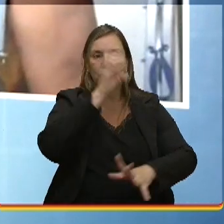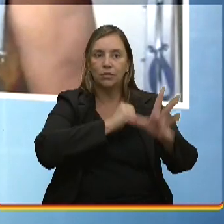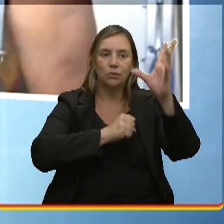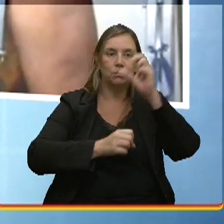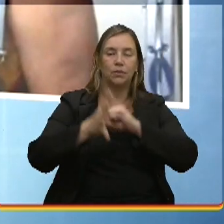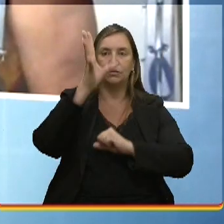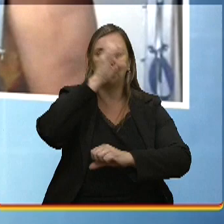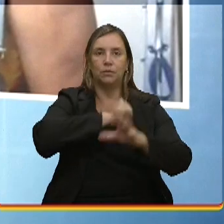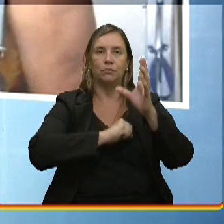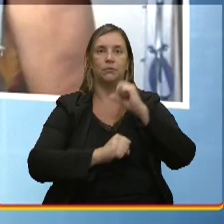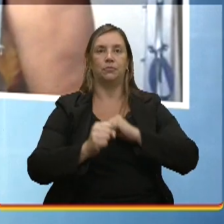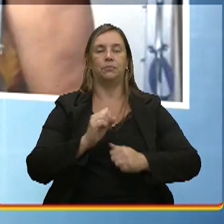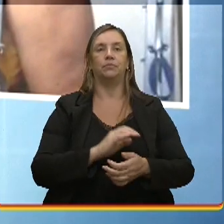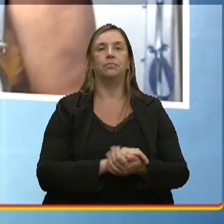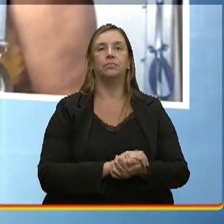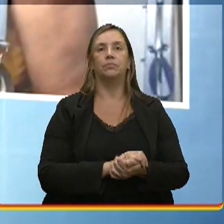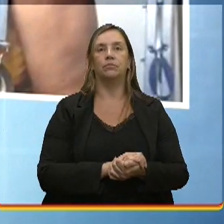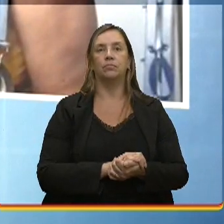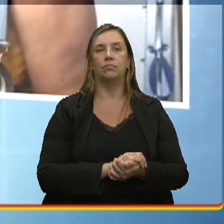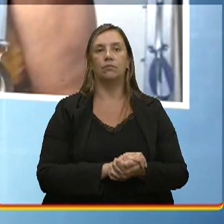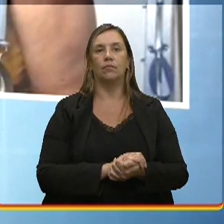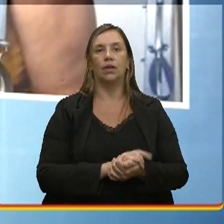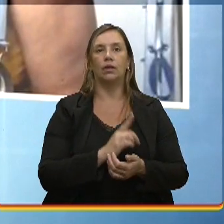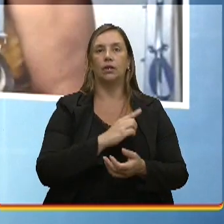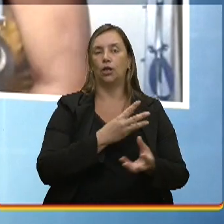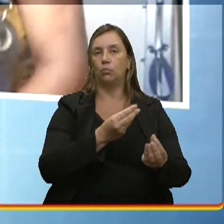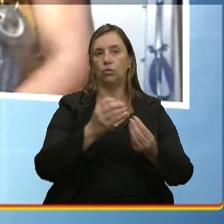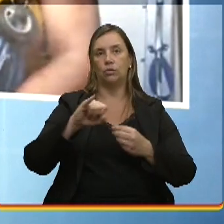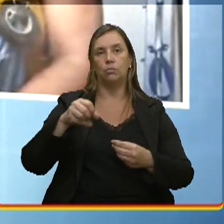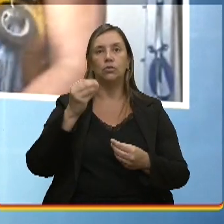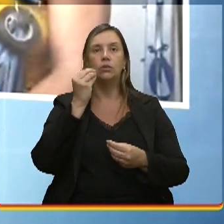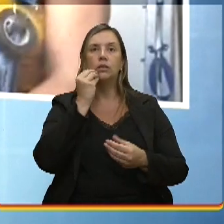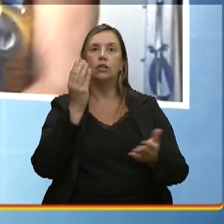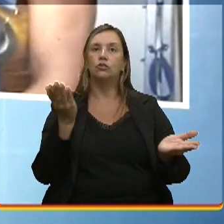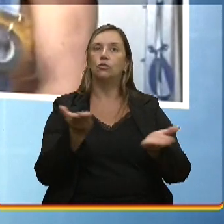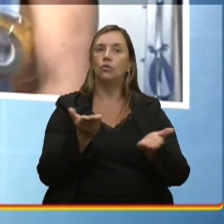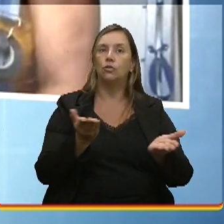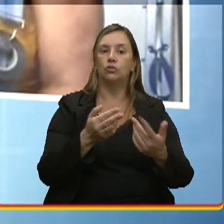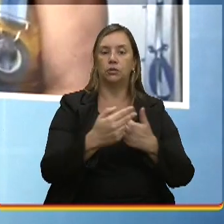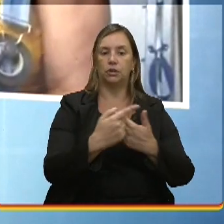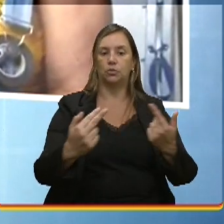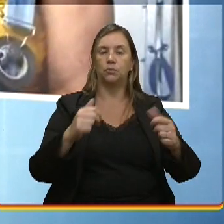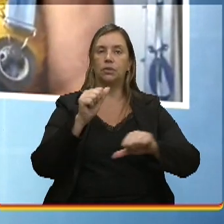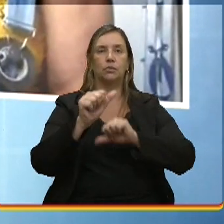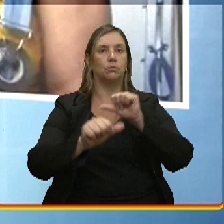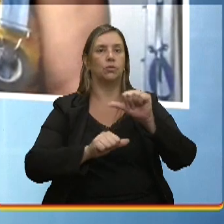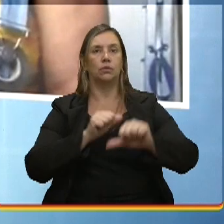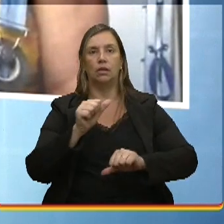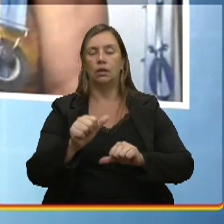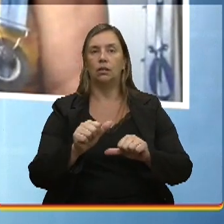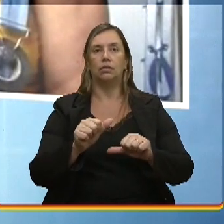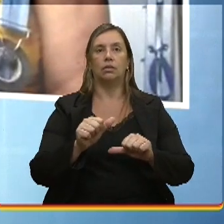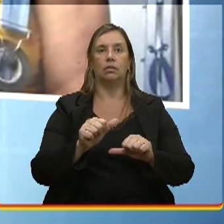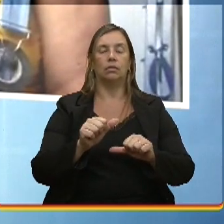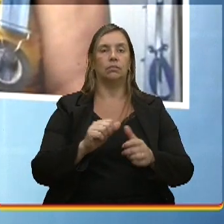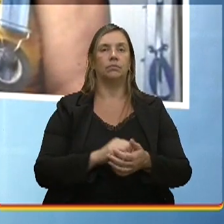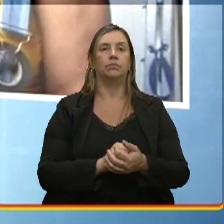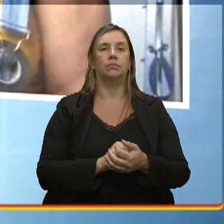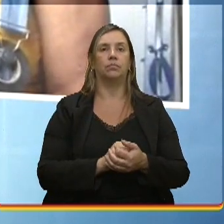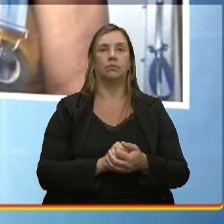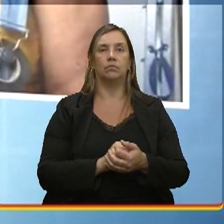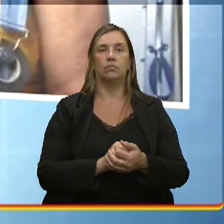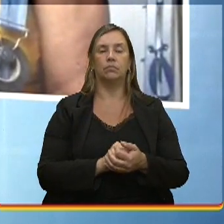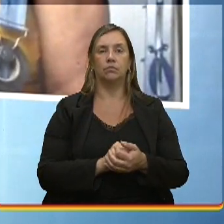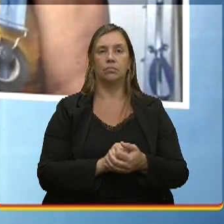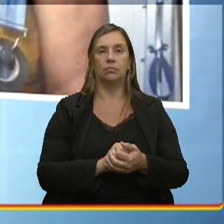outra, sim, é tanta oportunidade que tem hoje, e tudo mudando, mudando, assustadoramente, então, acho que, eu